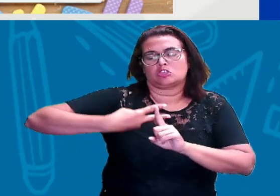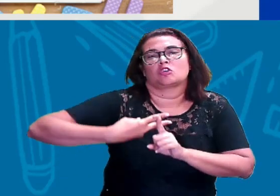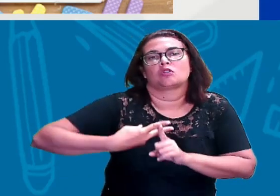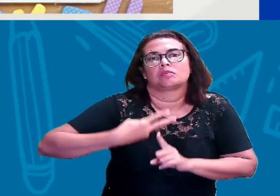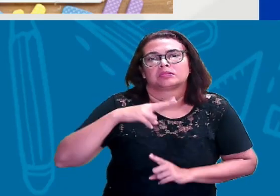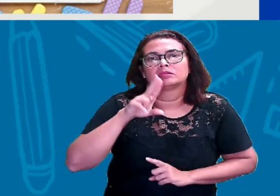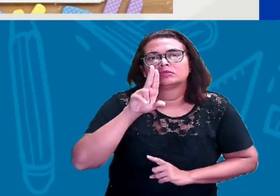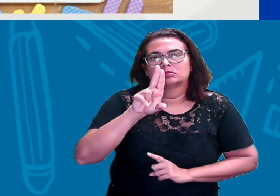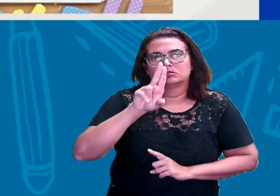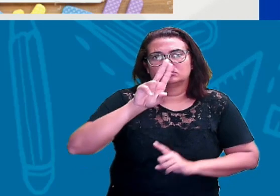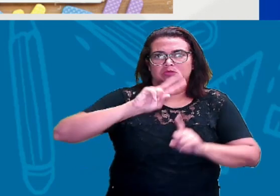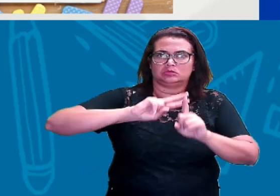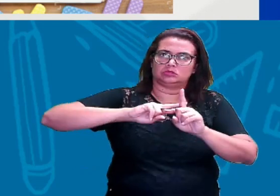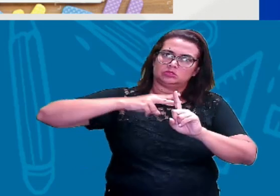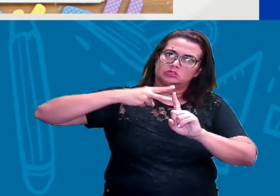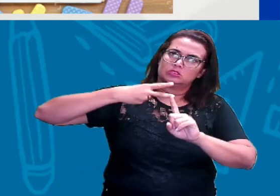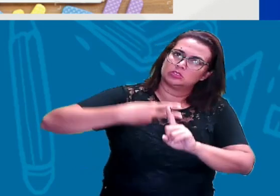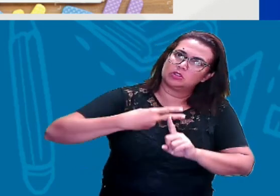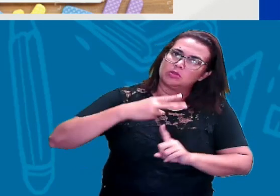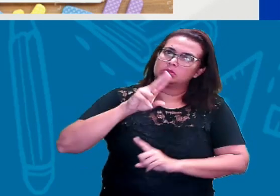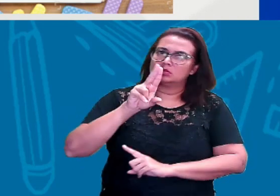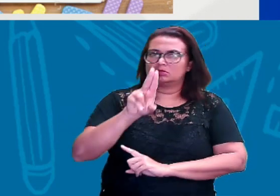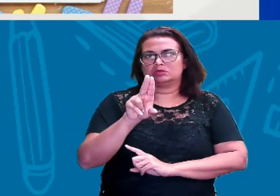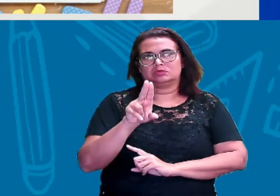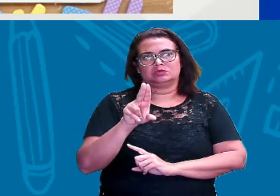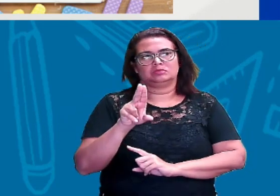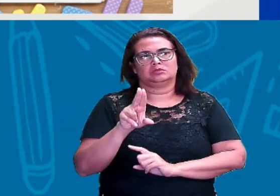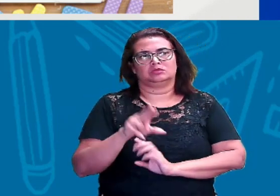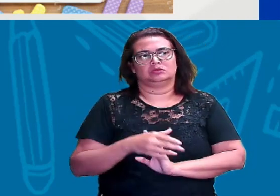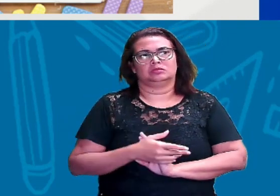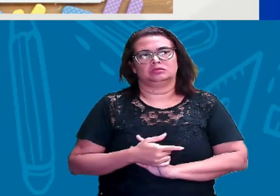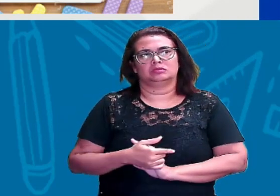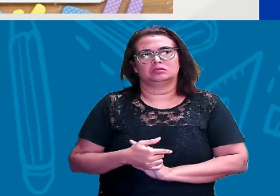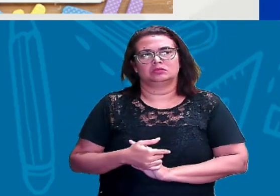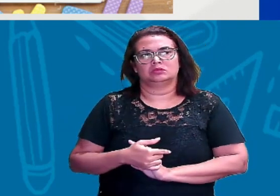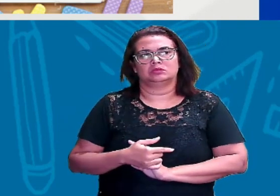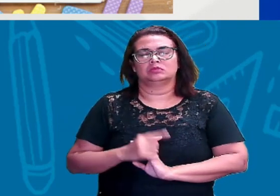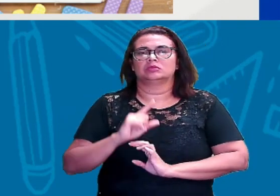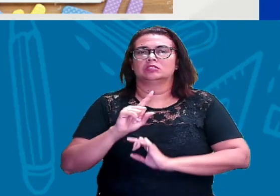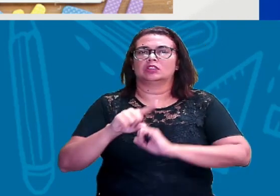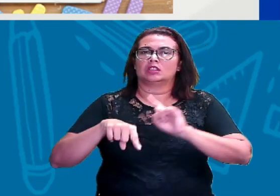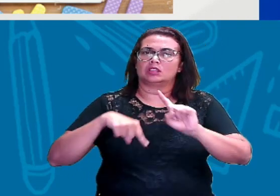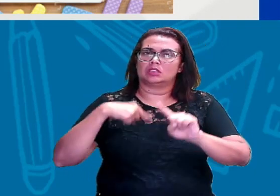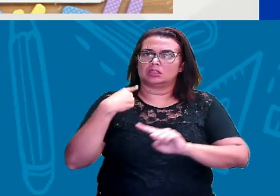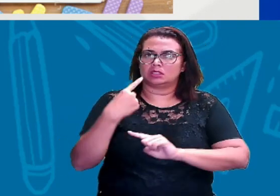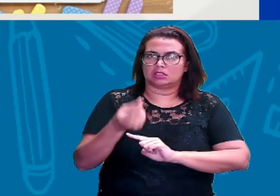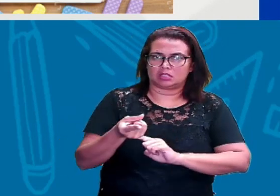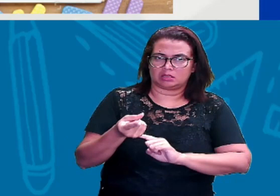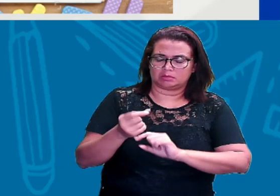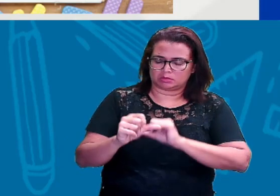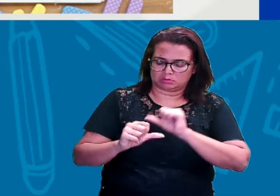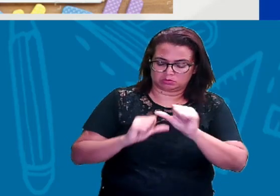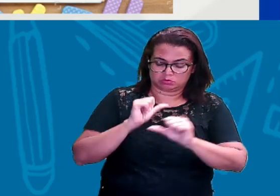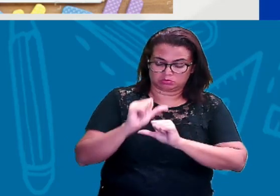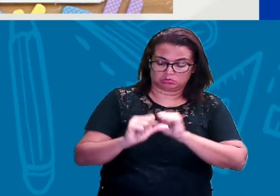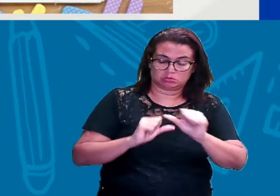U, certo? E depois que aconteceu as mudanças dentro do alfabeto, ela se encaixou